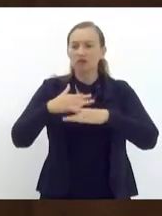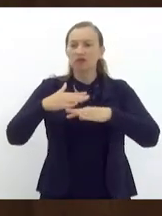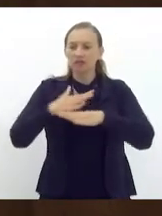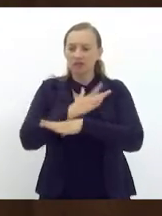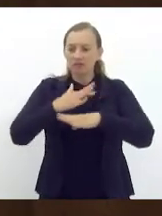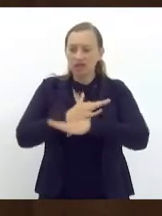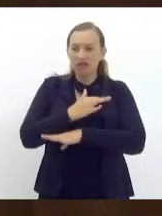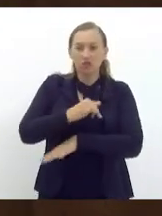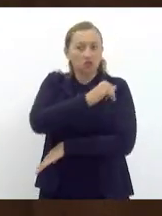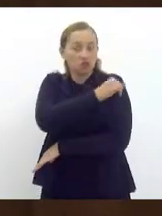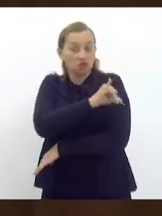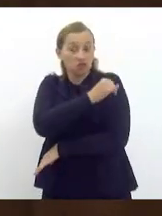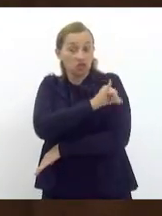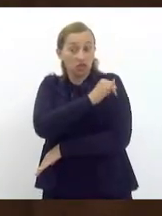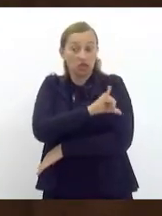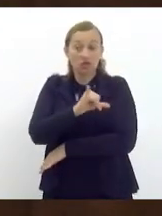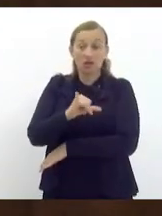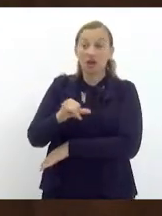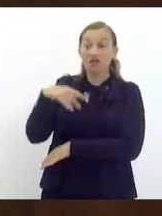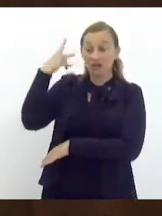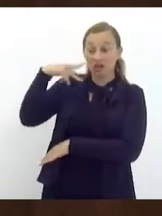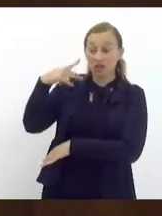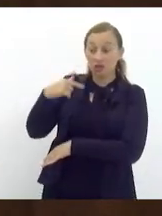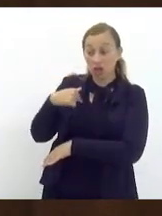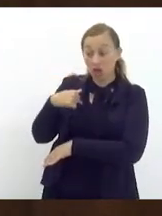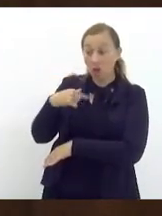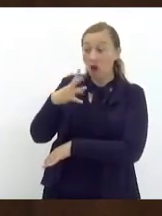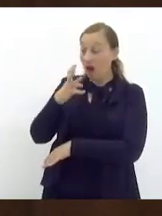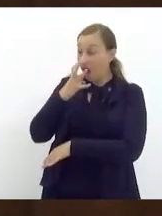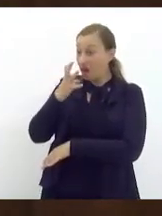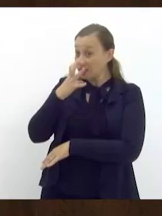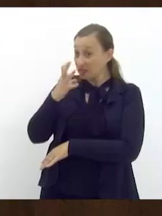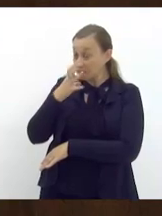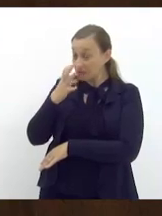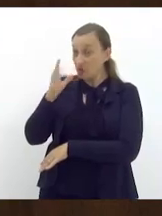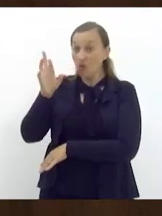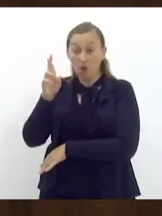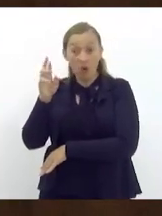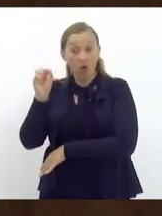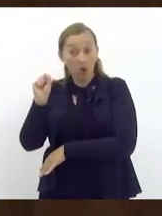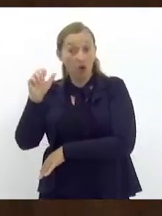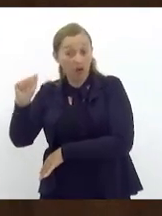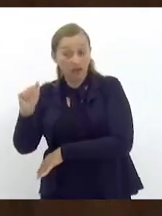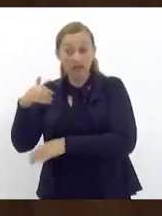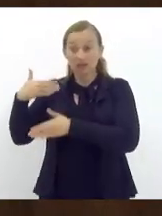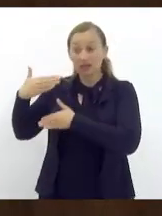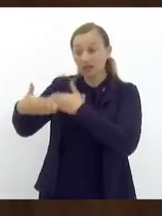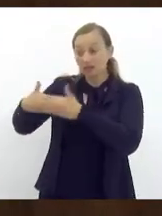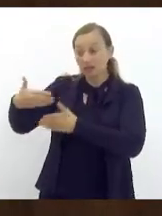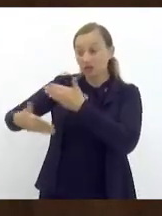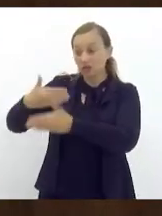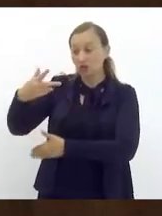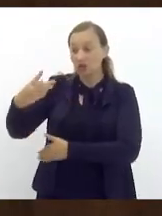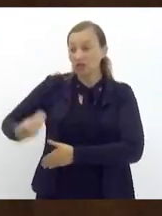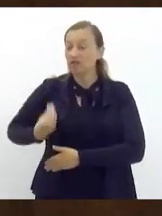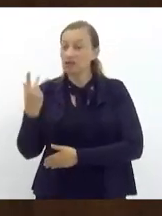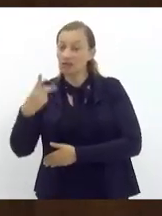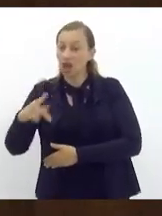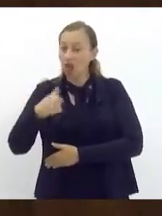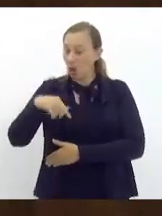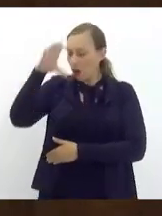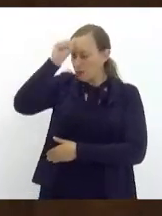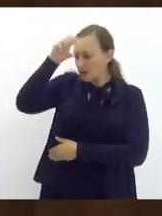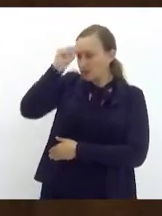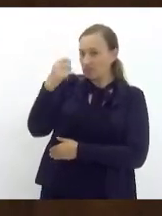vereadora Rosa Fernandes, a quem muito admiro. E nessa caminhada, nessa trajetória pelo subúrbio carioca, muito tenho aprendido com